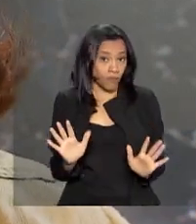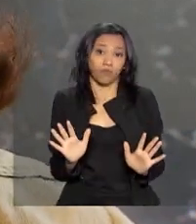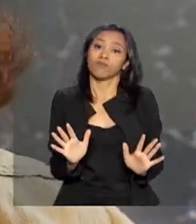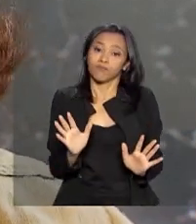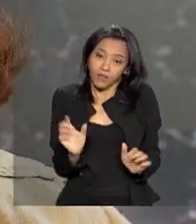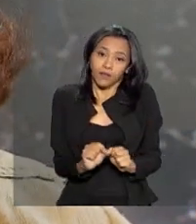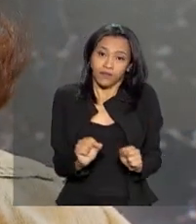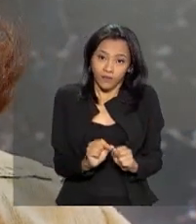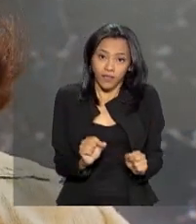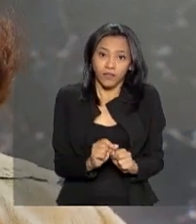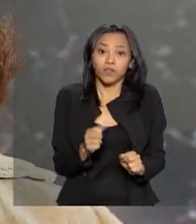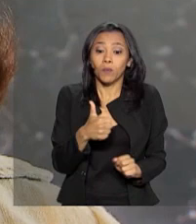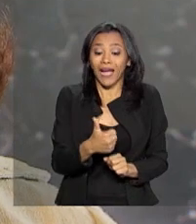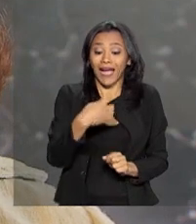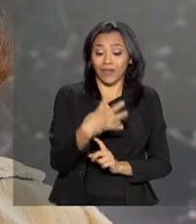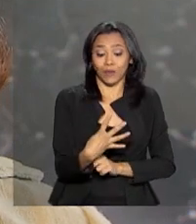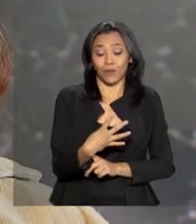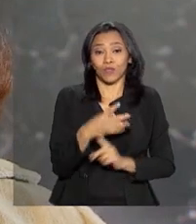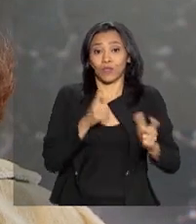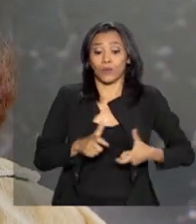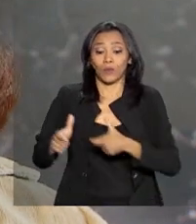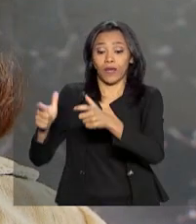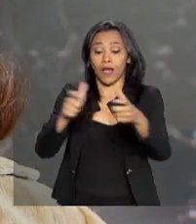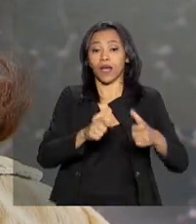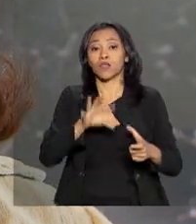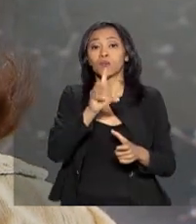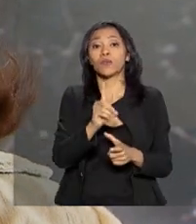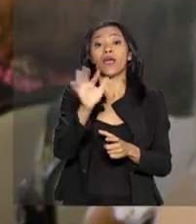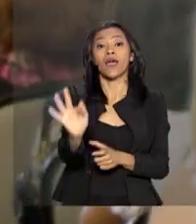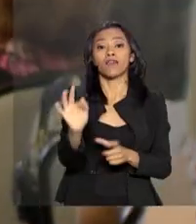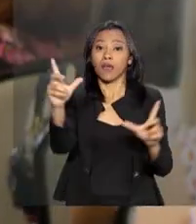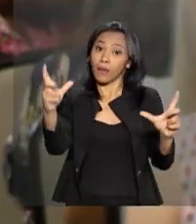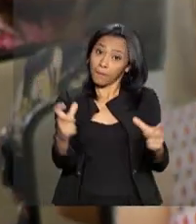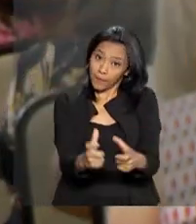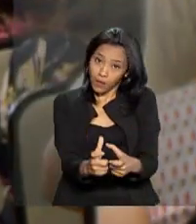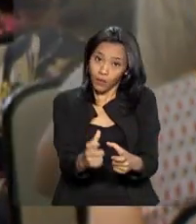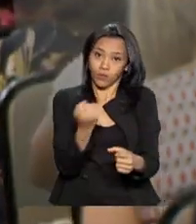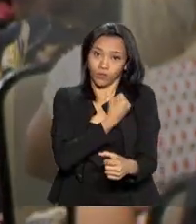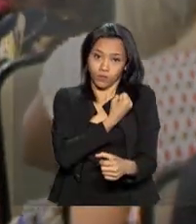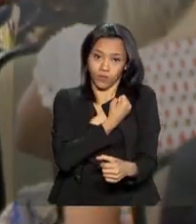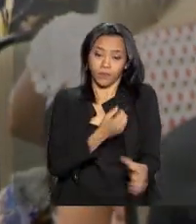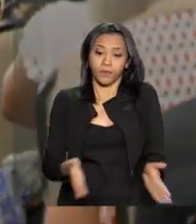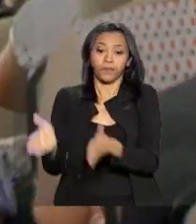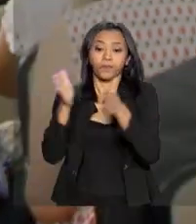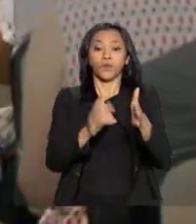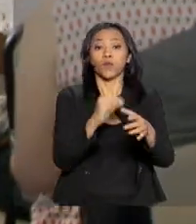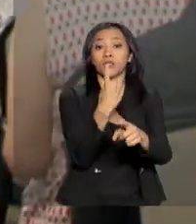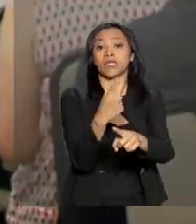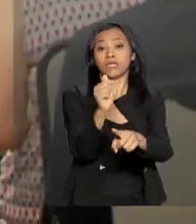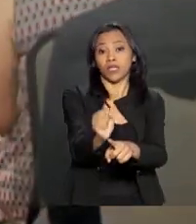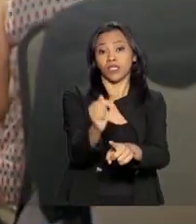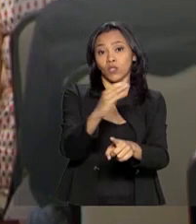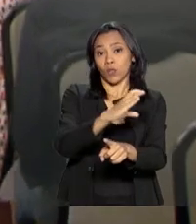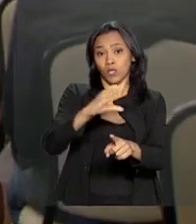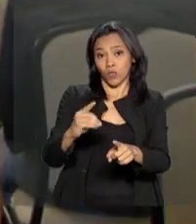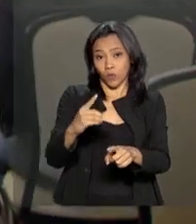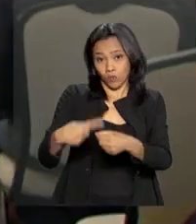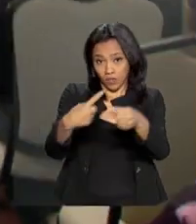aplicação, que são 14 polos no Distrito Federal. Então, um número bem menor. Os 17 coordenadores municipais e os